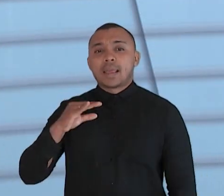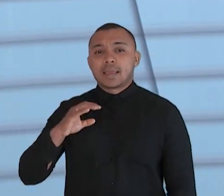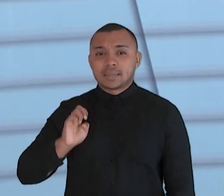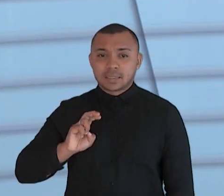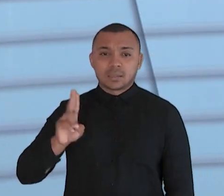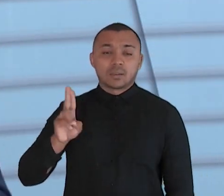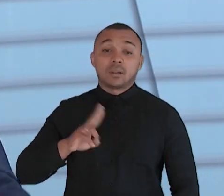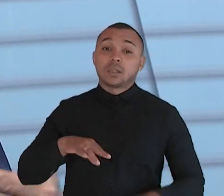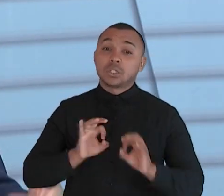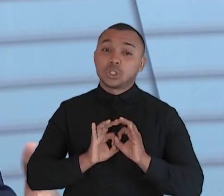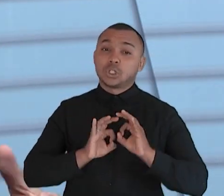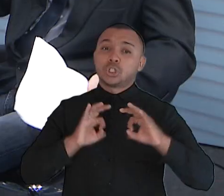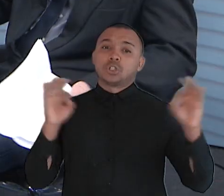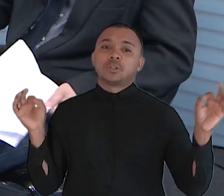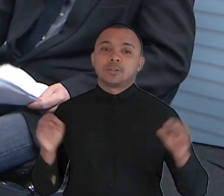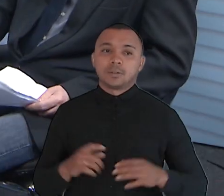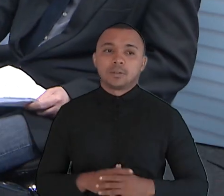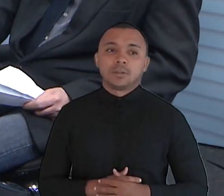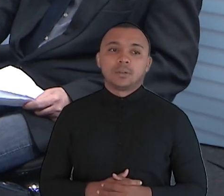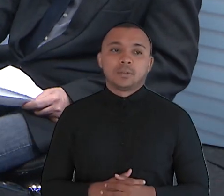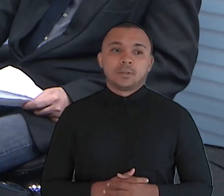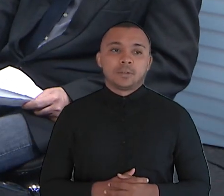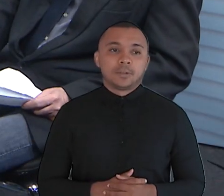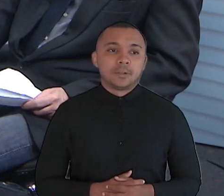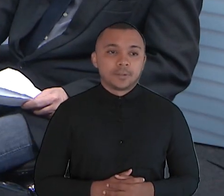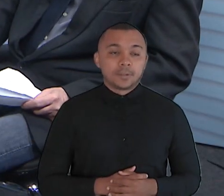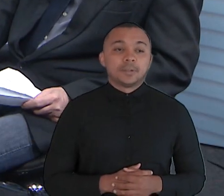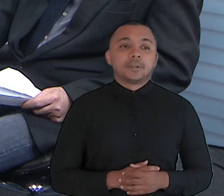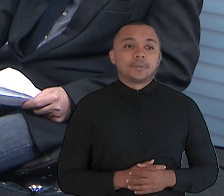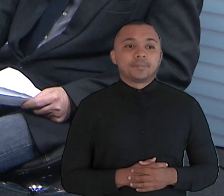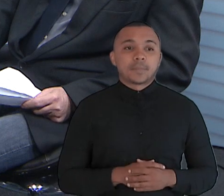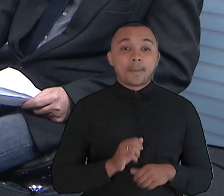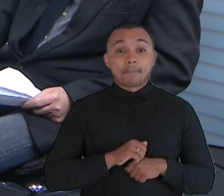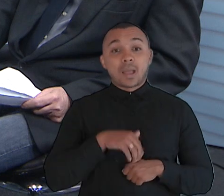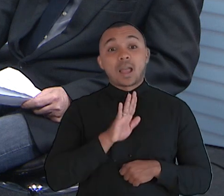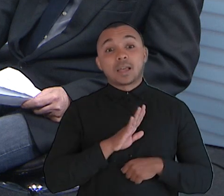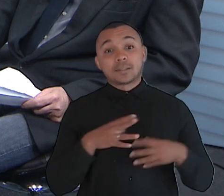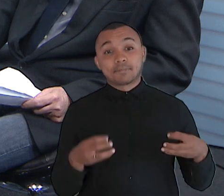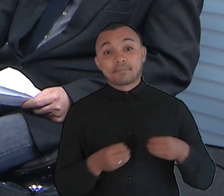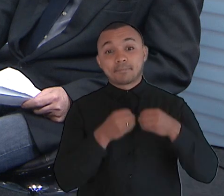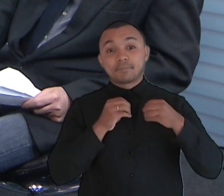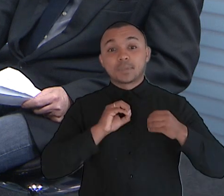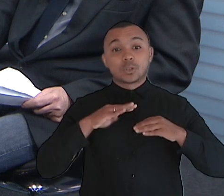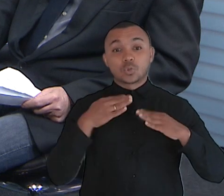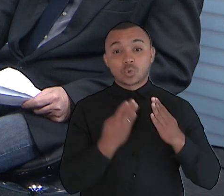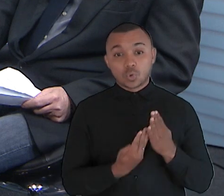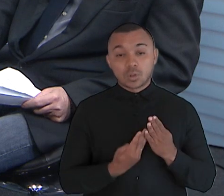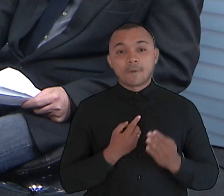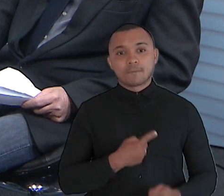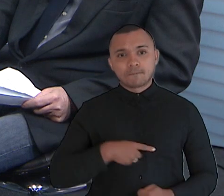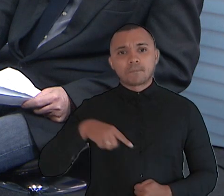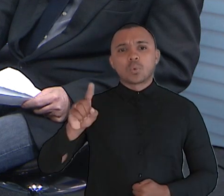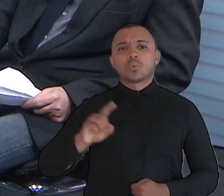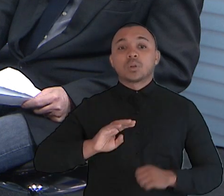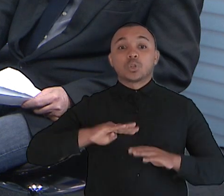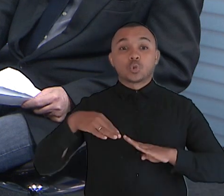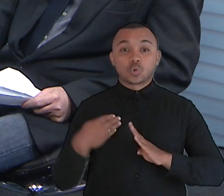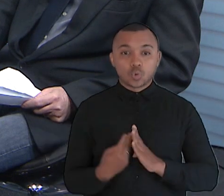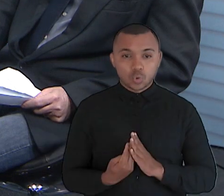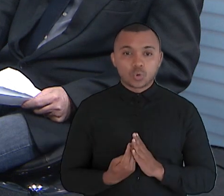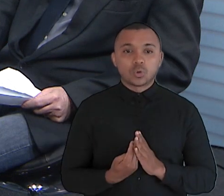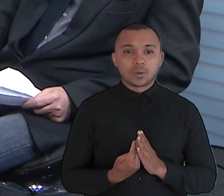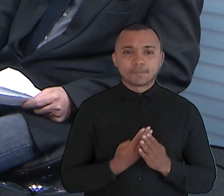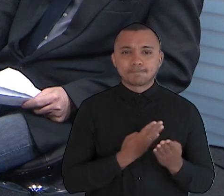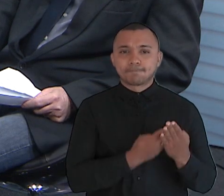Hoje a rede se ampliou, tem mais escolas. o Eudoro Correia era a escola mais próxima. E a gente ia para a escola para poder